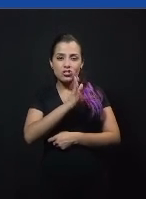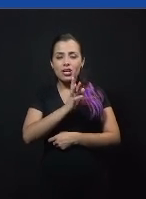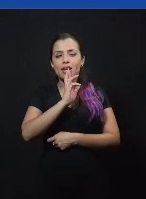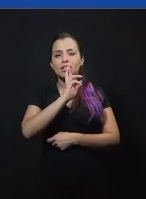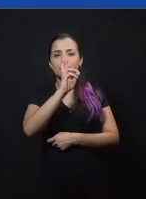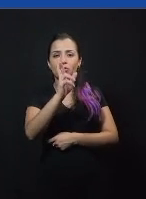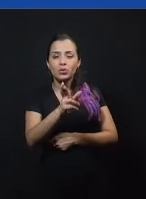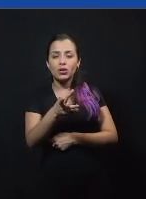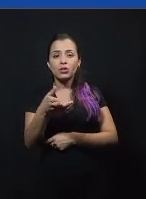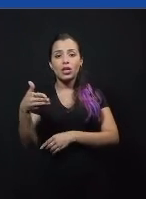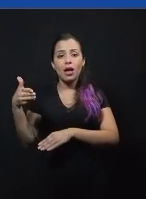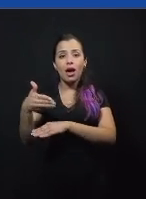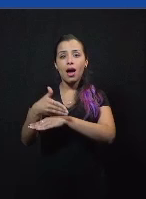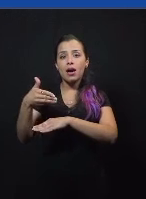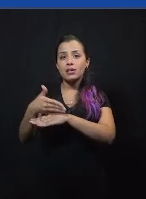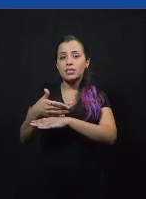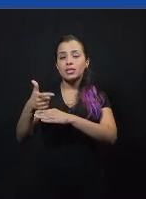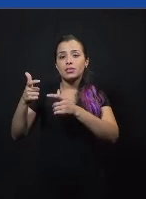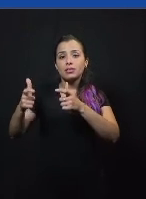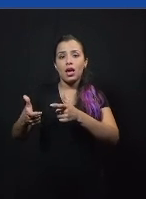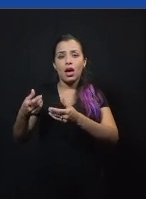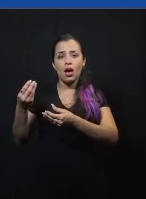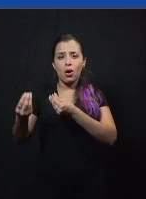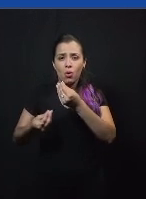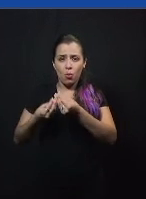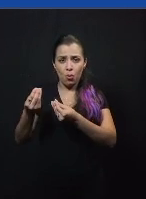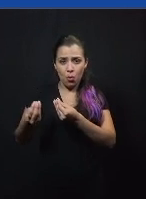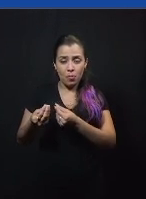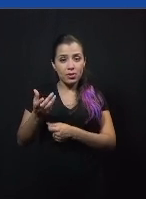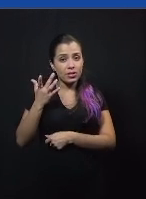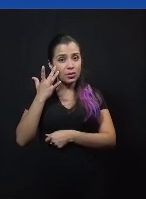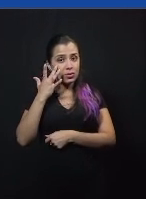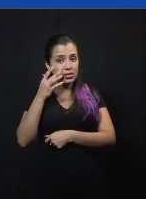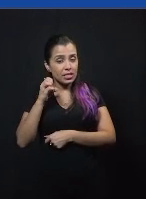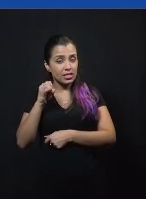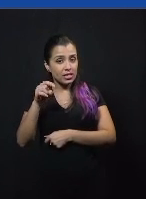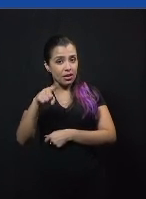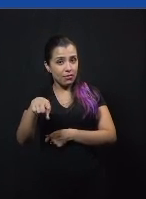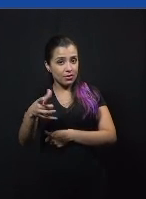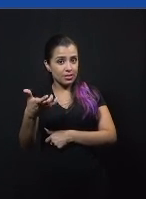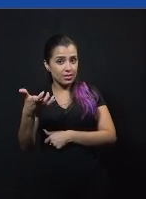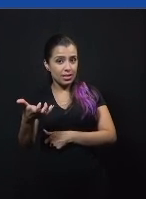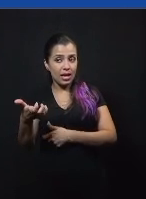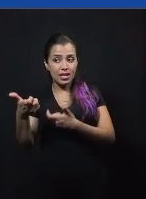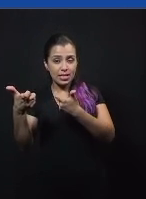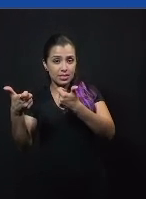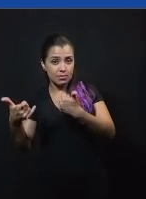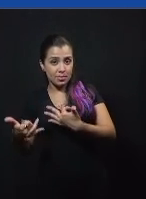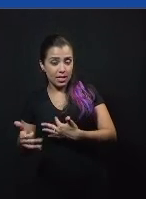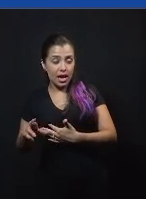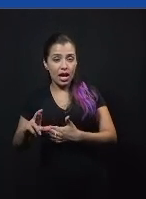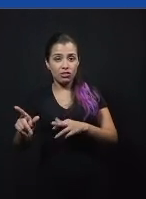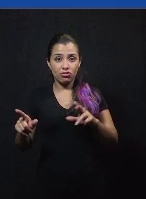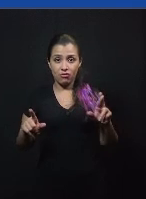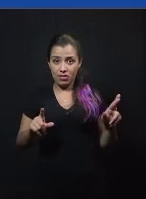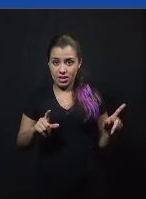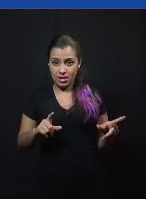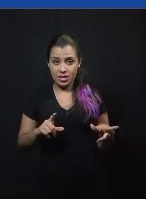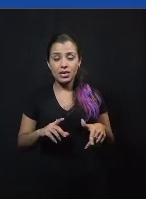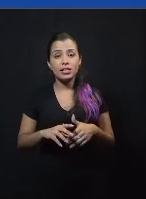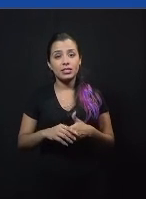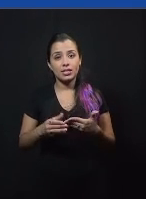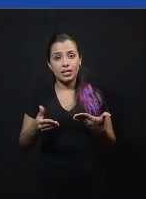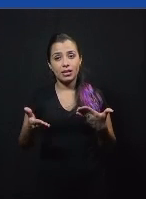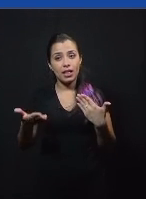material não sei se os meninos querem brevemente falar um pouco sobre a experiência de ter debatido né aqui